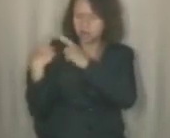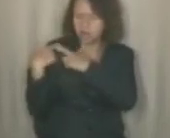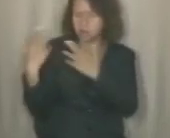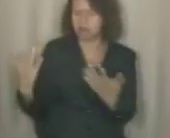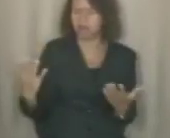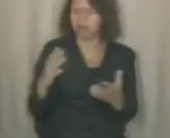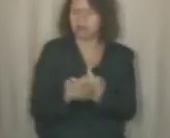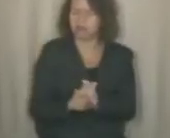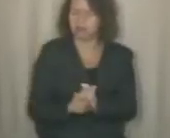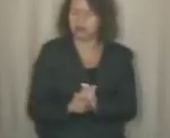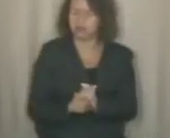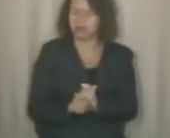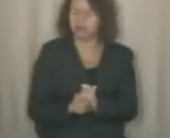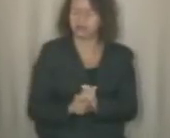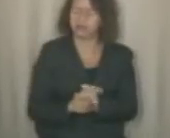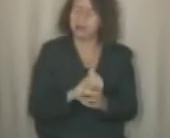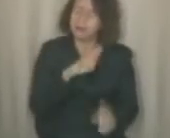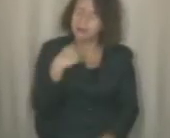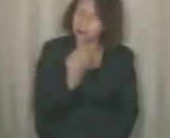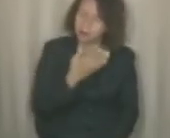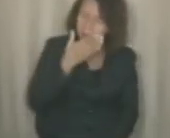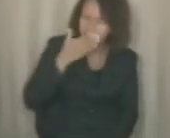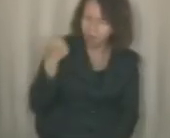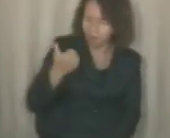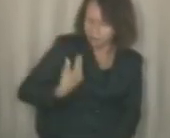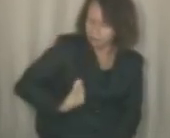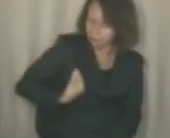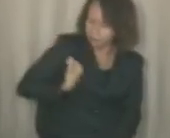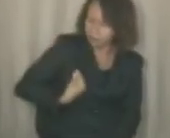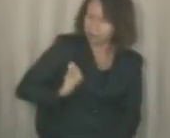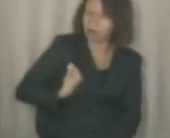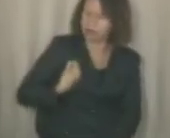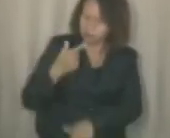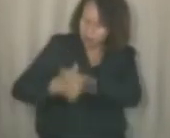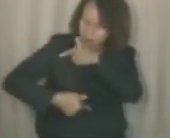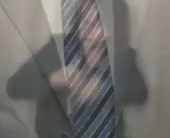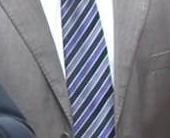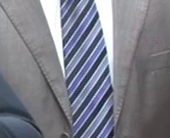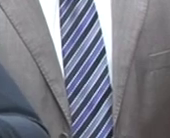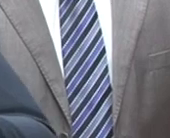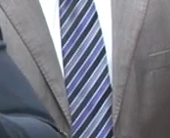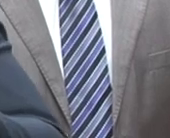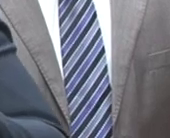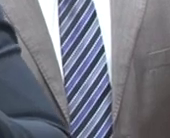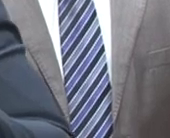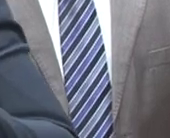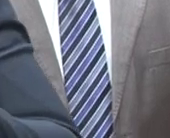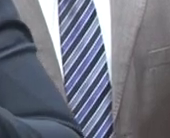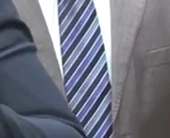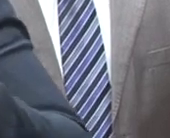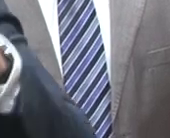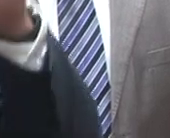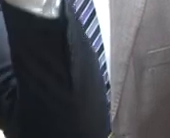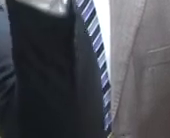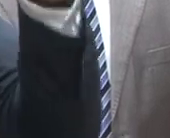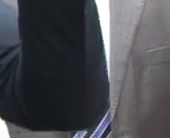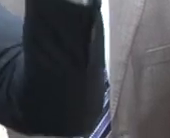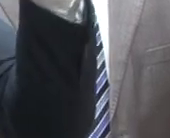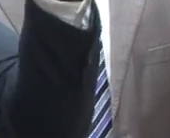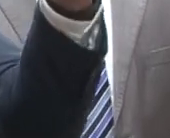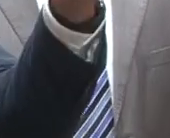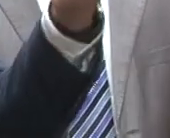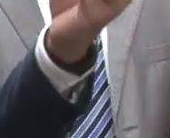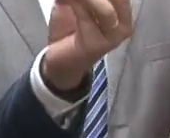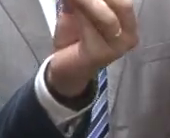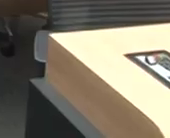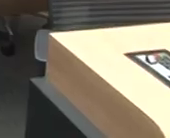para que possa melhorar a vida da nossa gente através dos serviços públicos. Ele recebeu a parte do vereador Samuel Salazar,